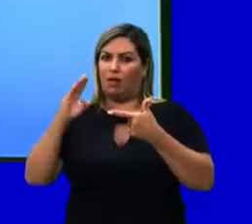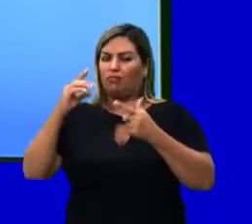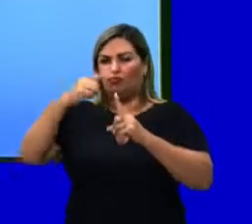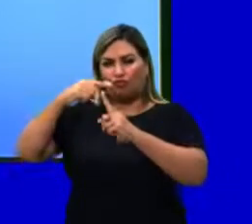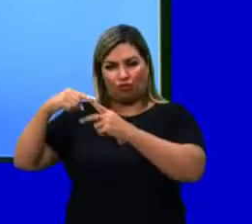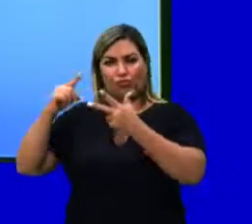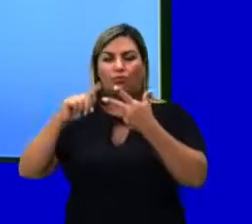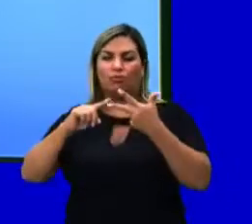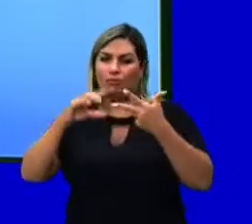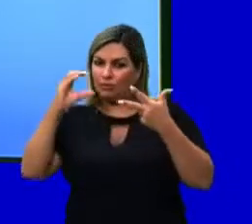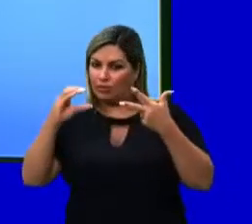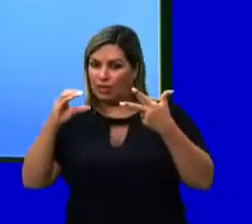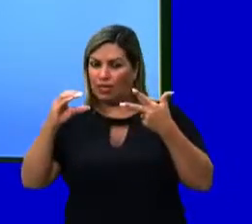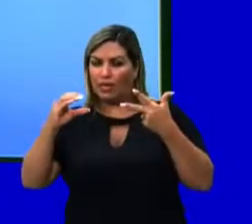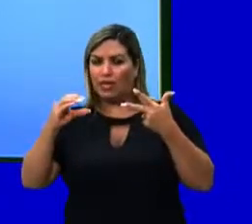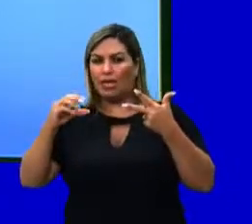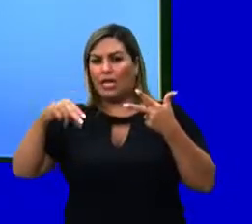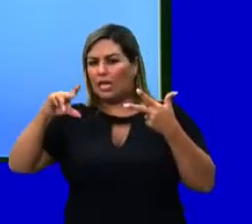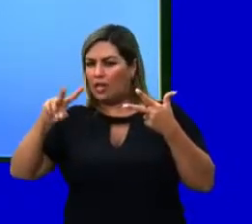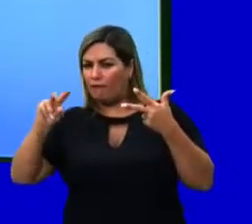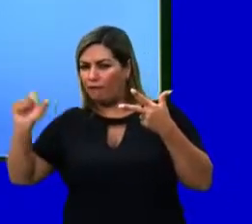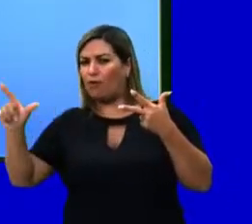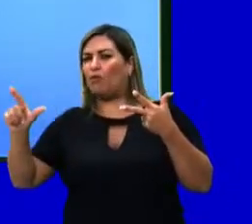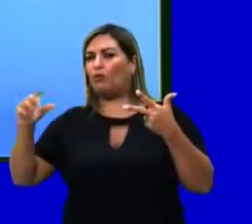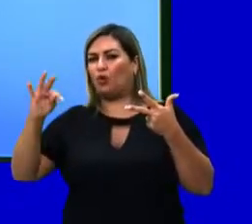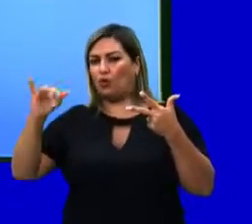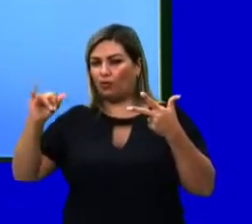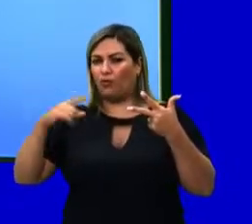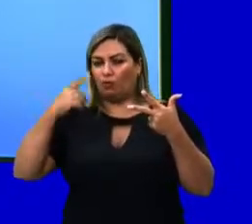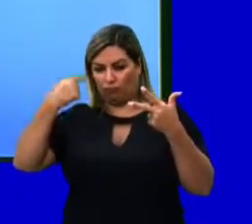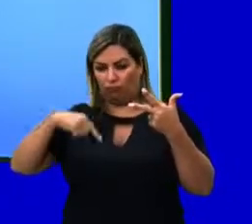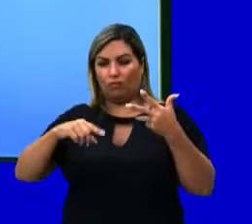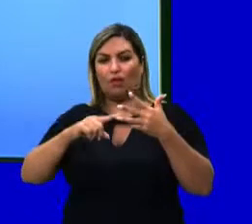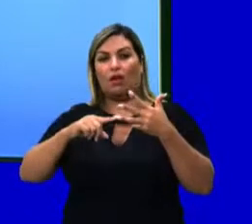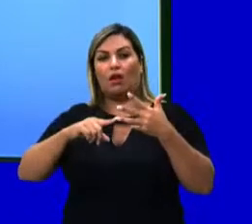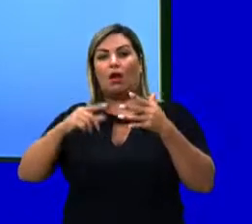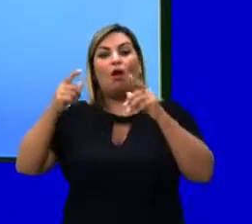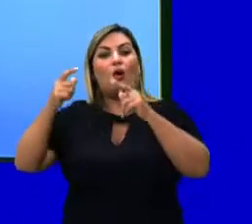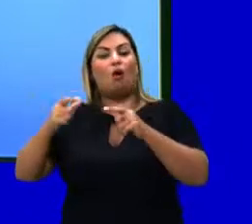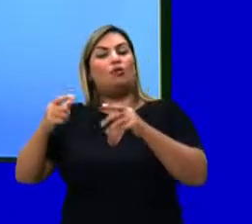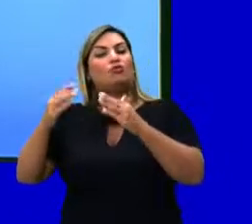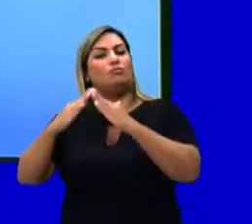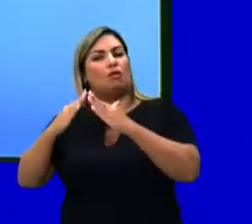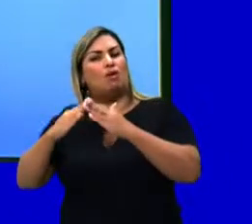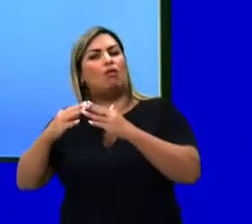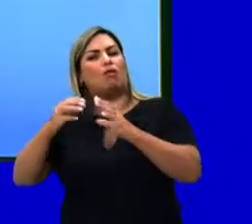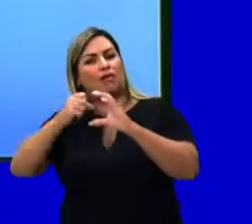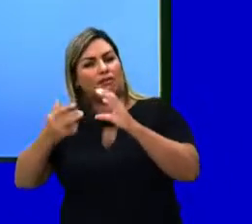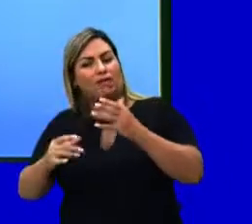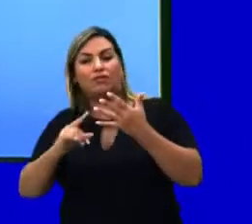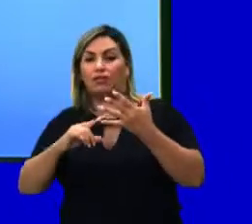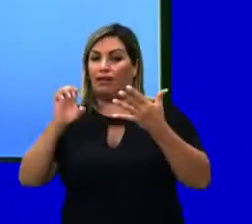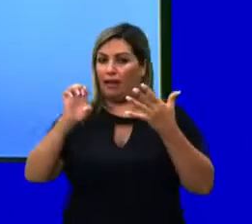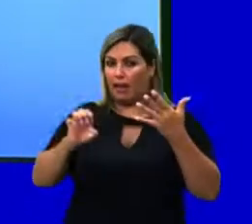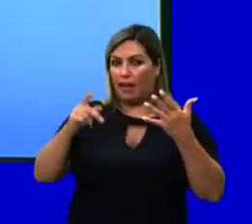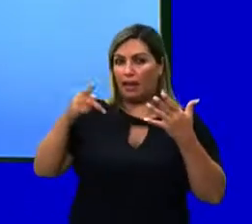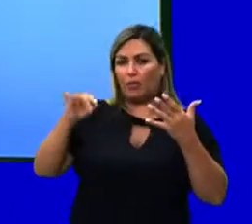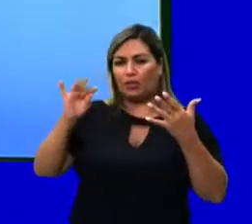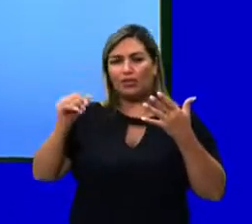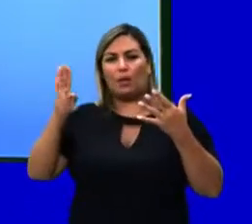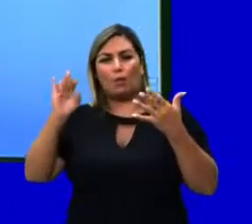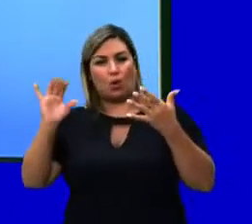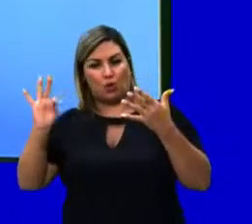biótipo, letra C, seu nível trófico, letra D, nicho ecológico ou letra E, potencial biótico?